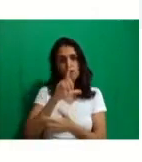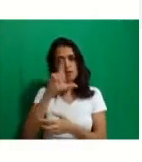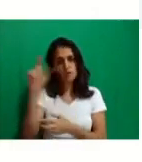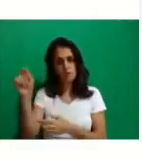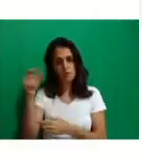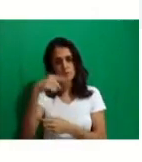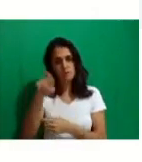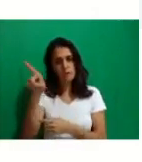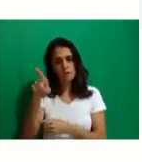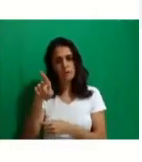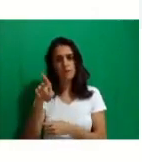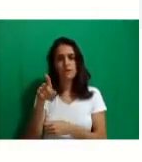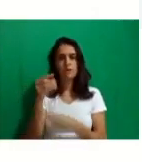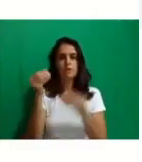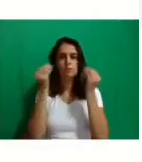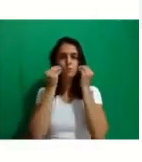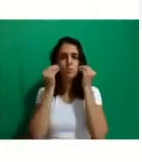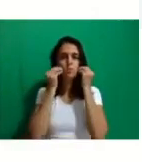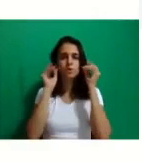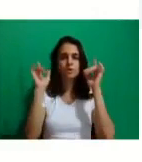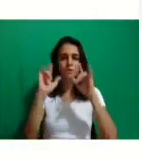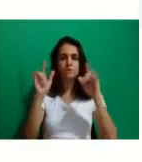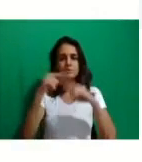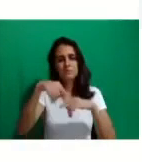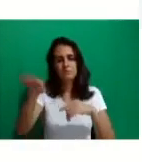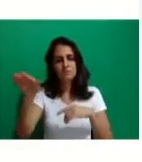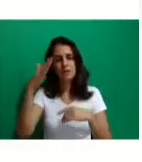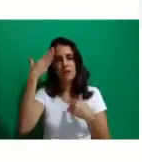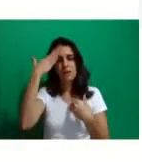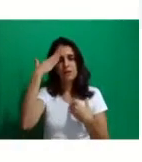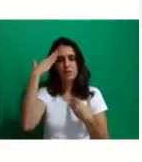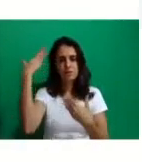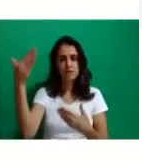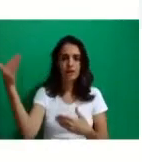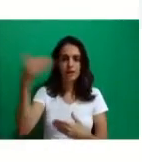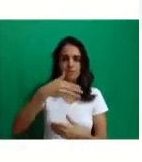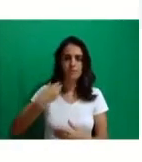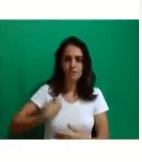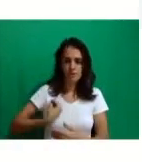um beijo grande em vocês, obrigada por terem vindo,